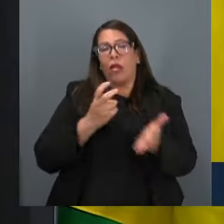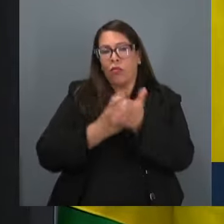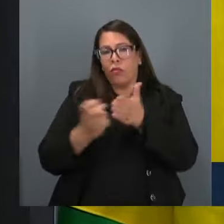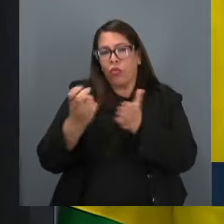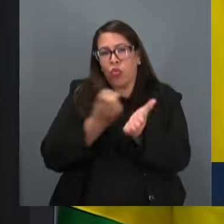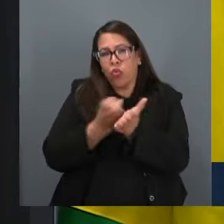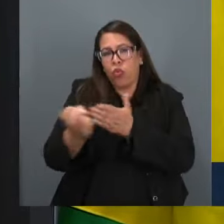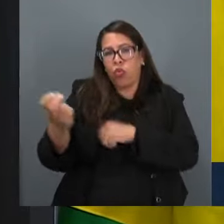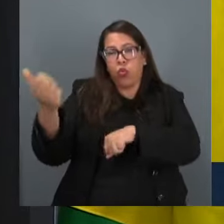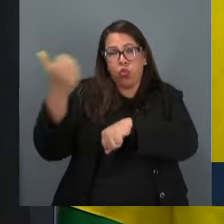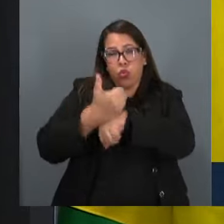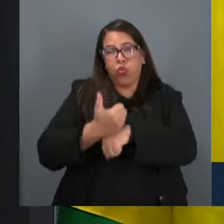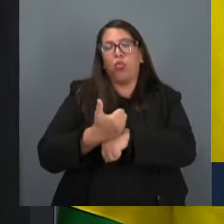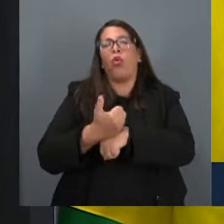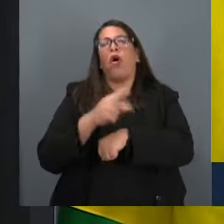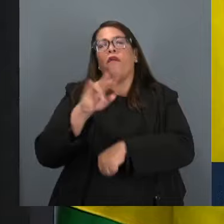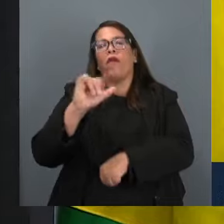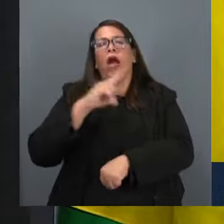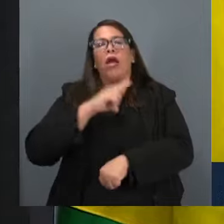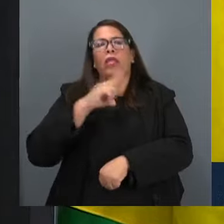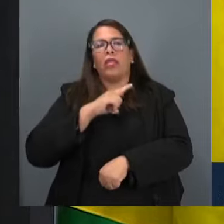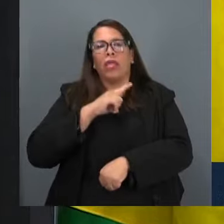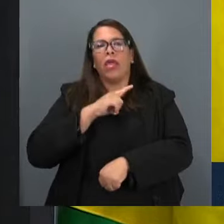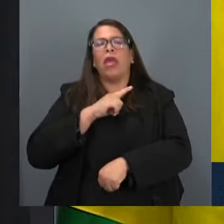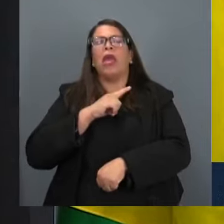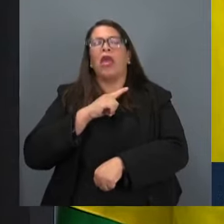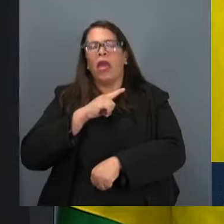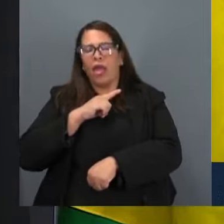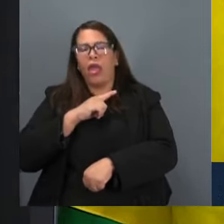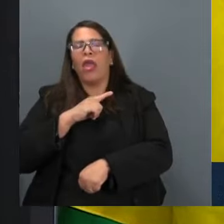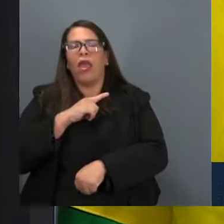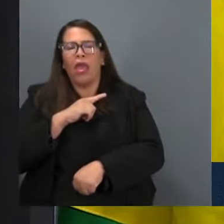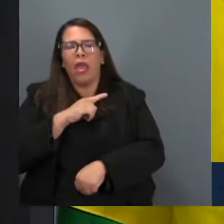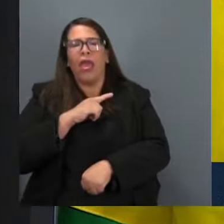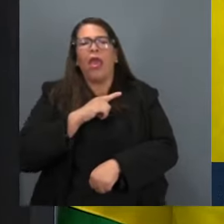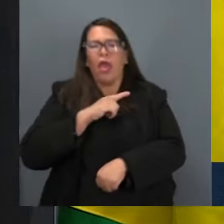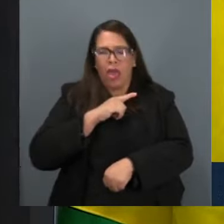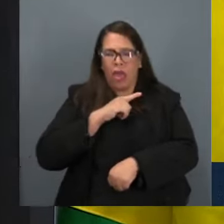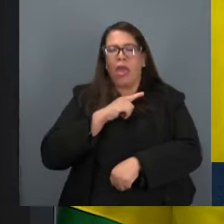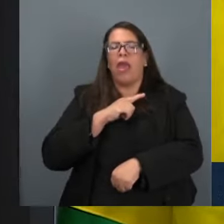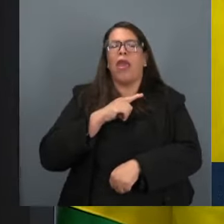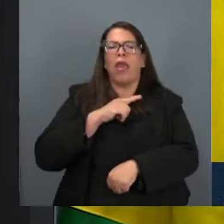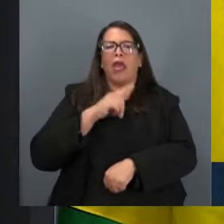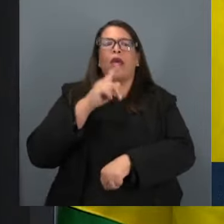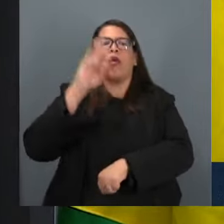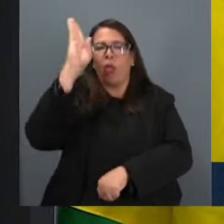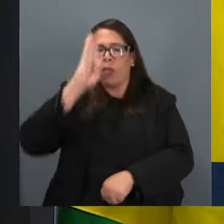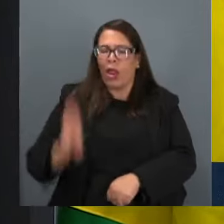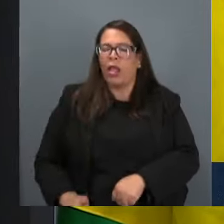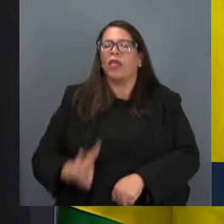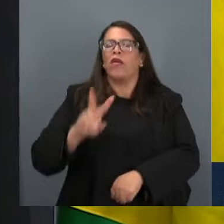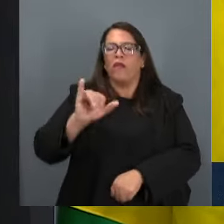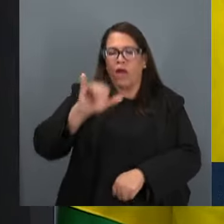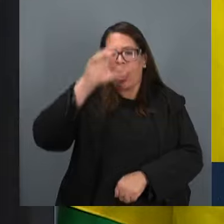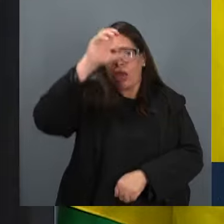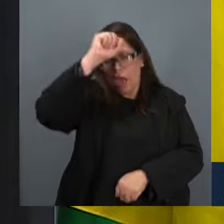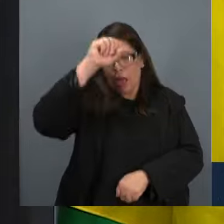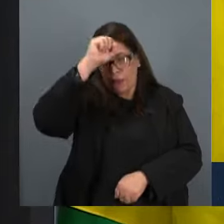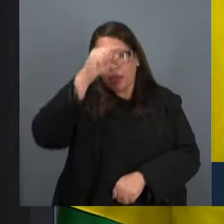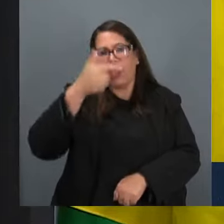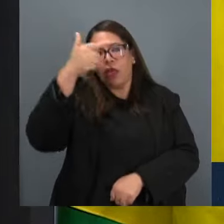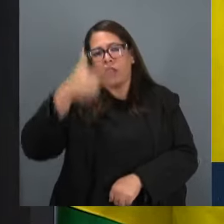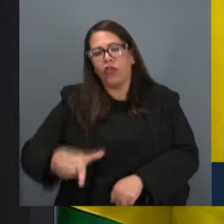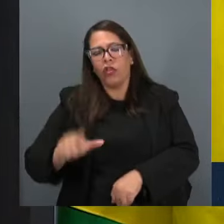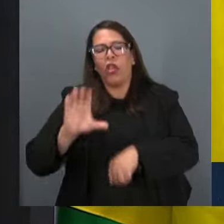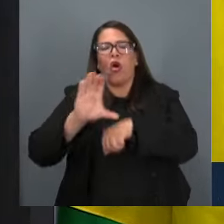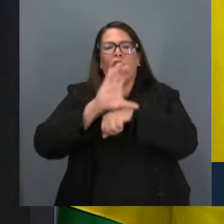um, vai ter um efeito pedagógico que o Brasil, aí sim, vai voltar a respeitar a